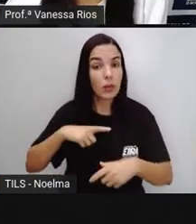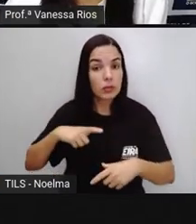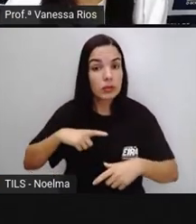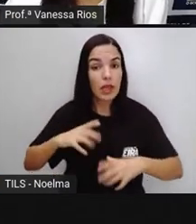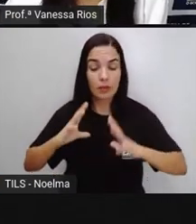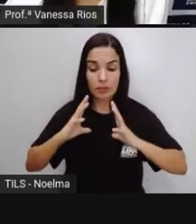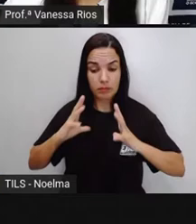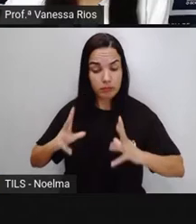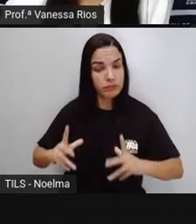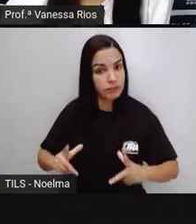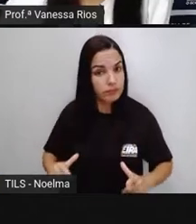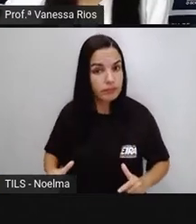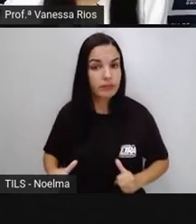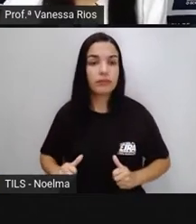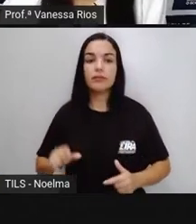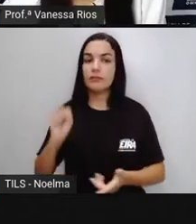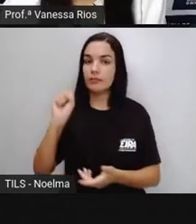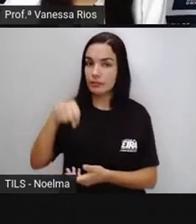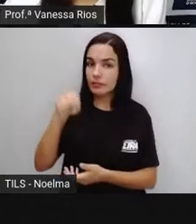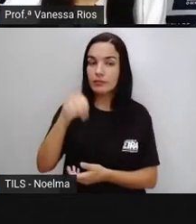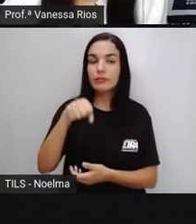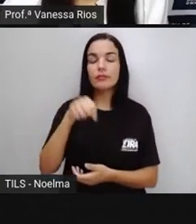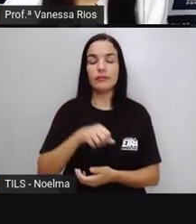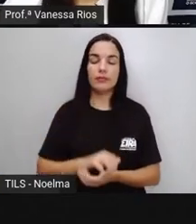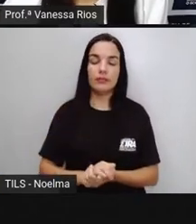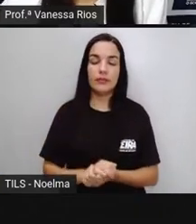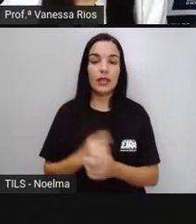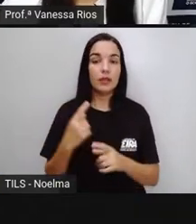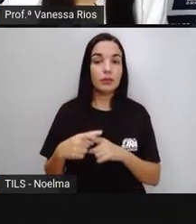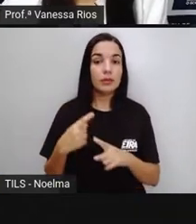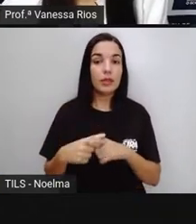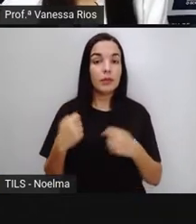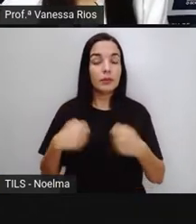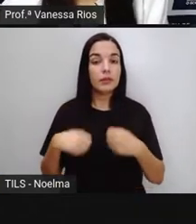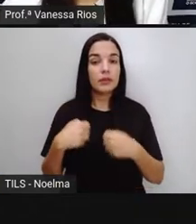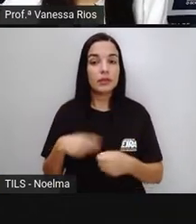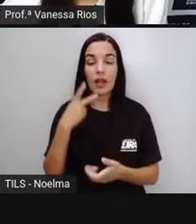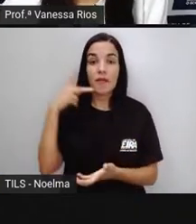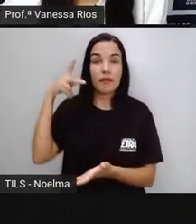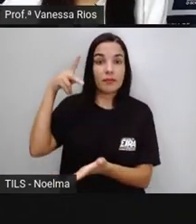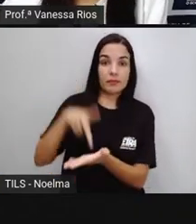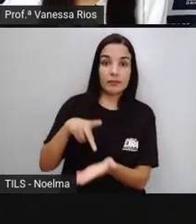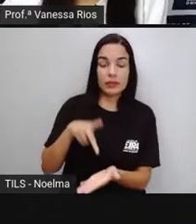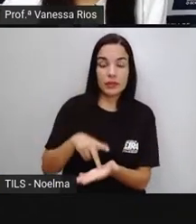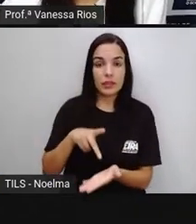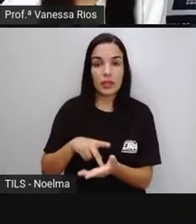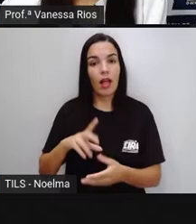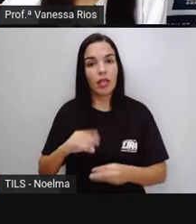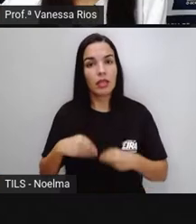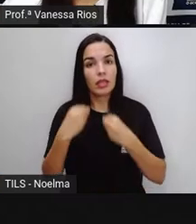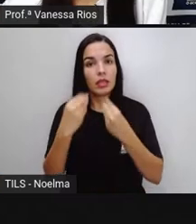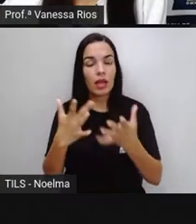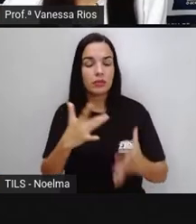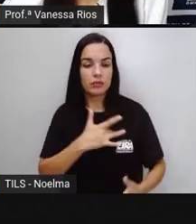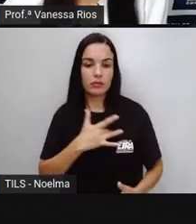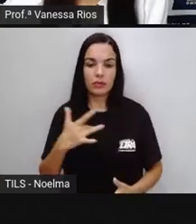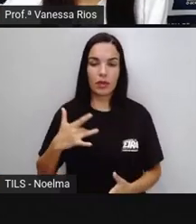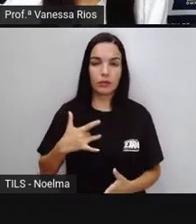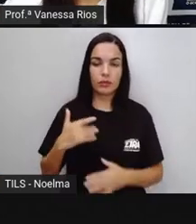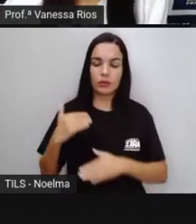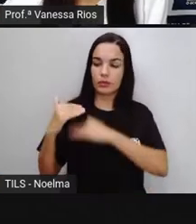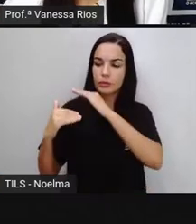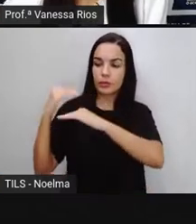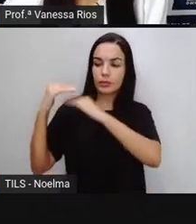processos de higienização, de limpeza, para que eles realmente aí promovam a saúde, né, e o bom